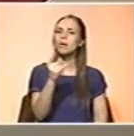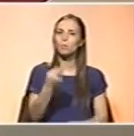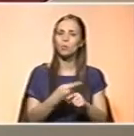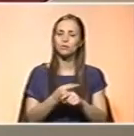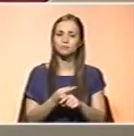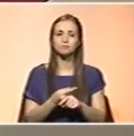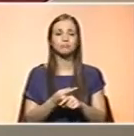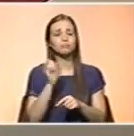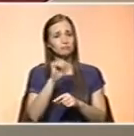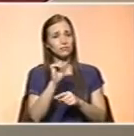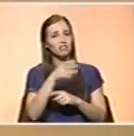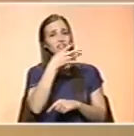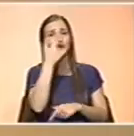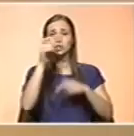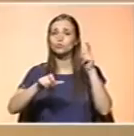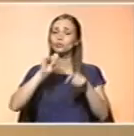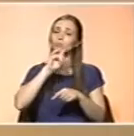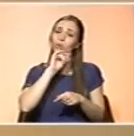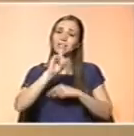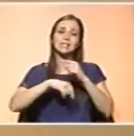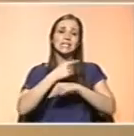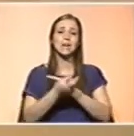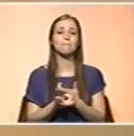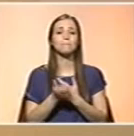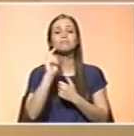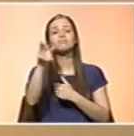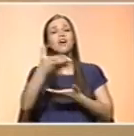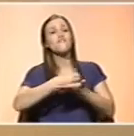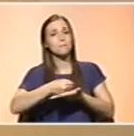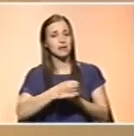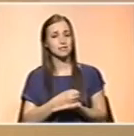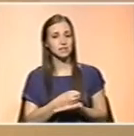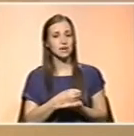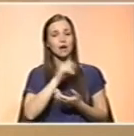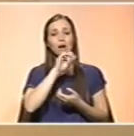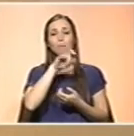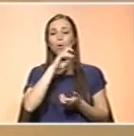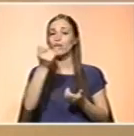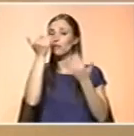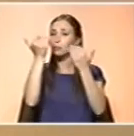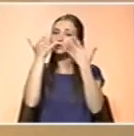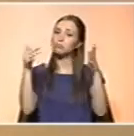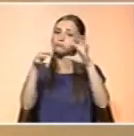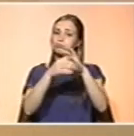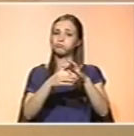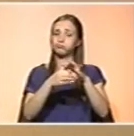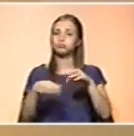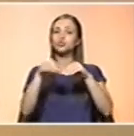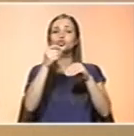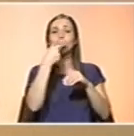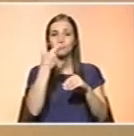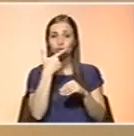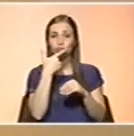as pessoas podem sempre recorrer ao farmacêutico e à farmácia onde podem extrair informações sobre estes suplementos que, obviamente, não